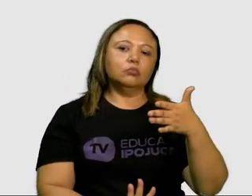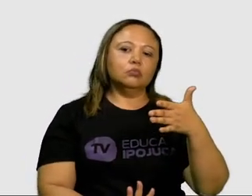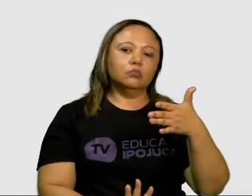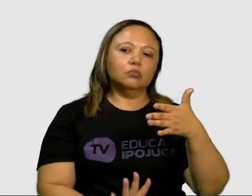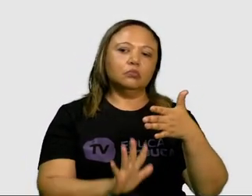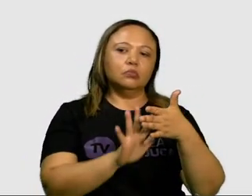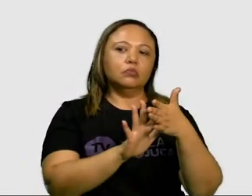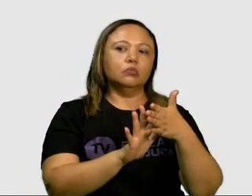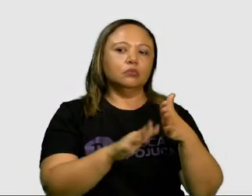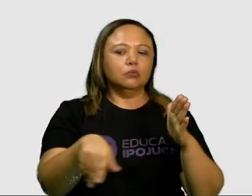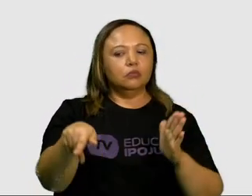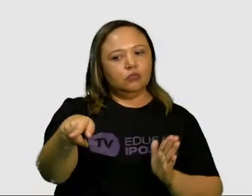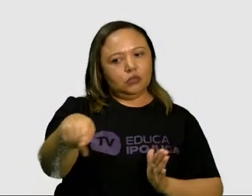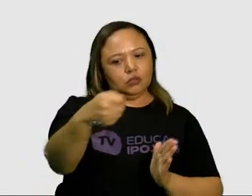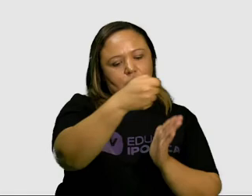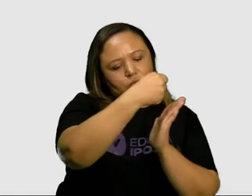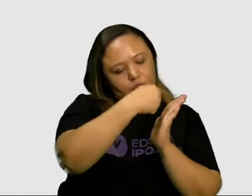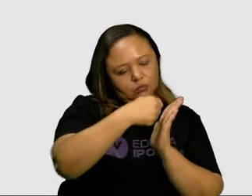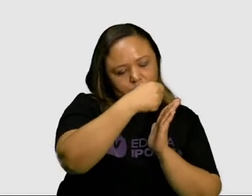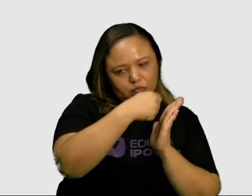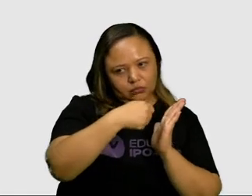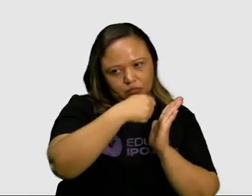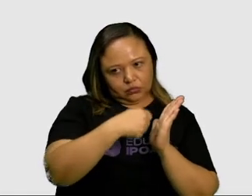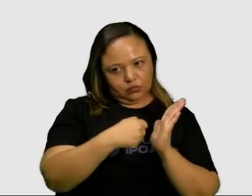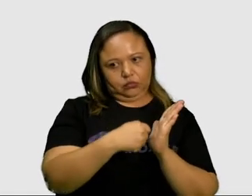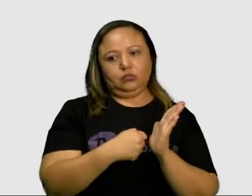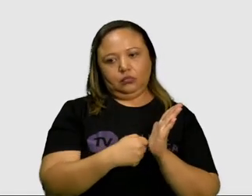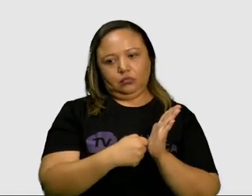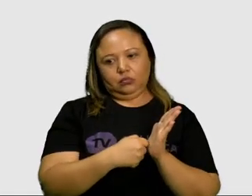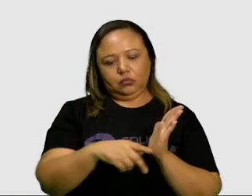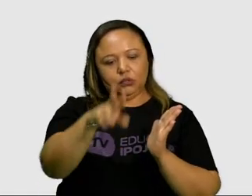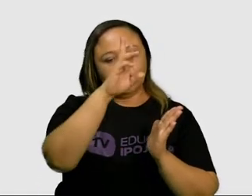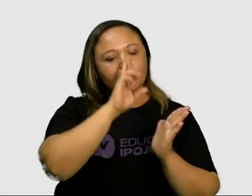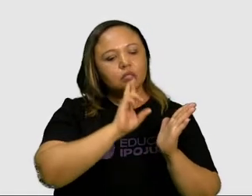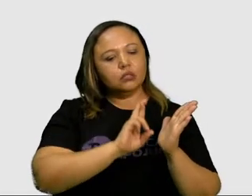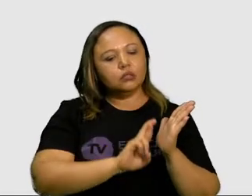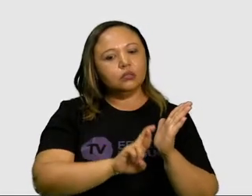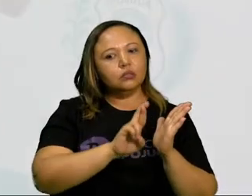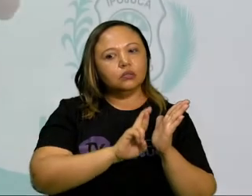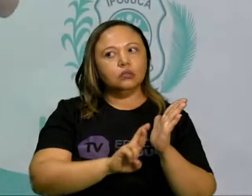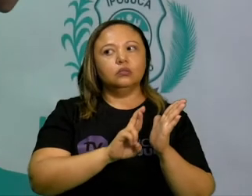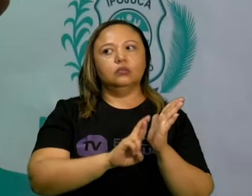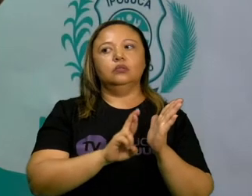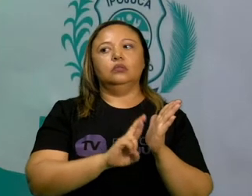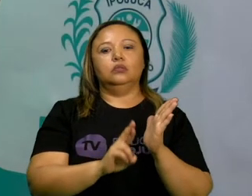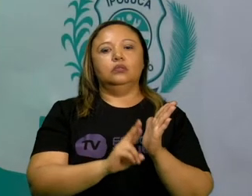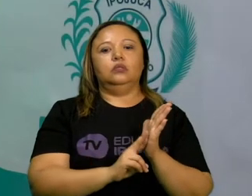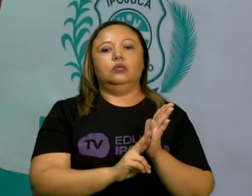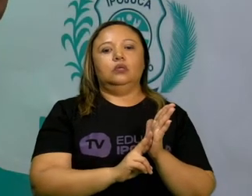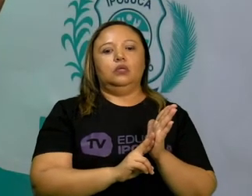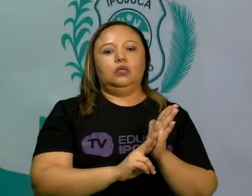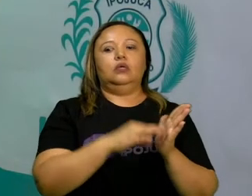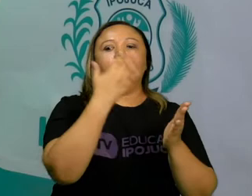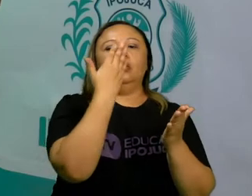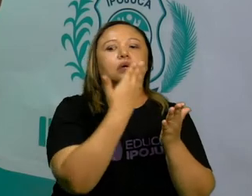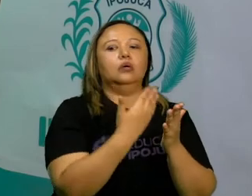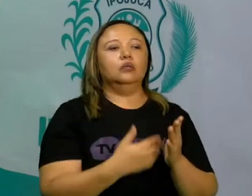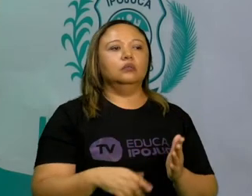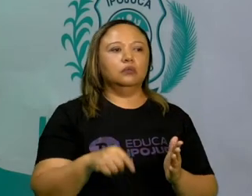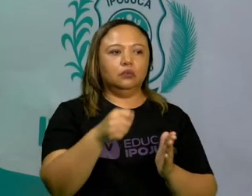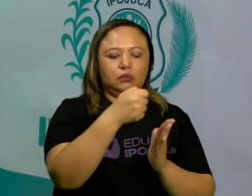Code vai direcionar vocês para uma atividade e lá vocês vão responder essa atividade no